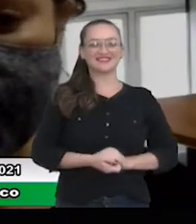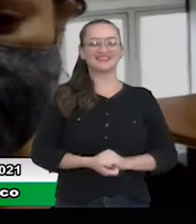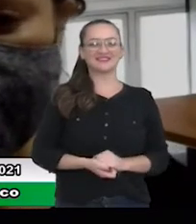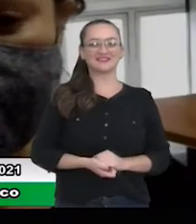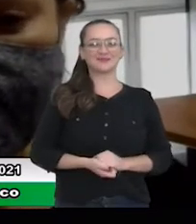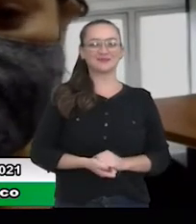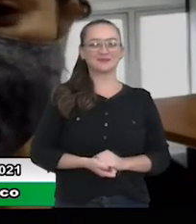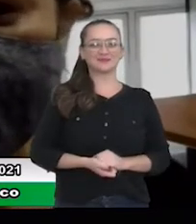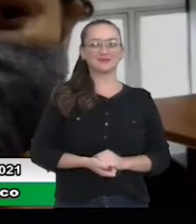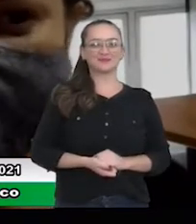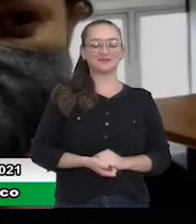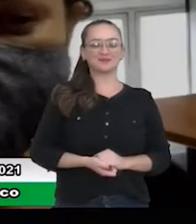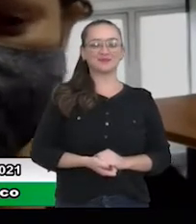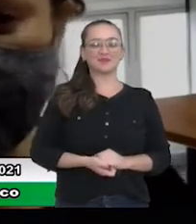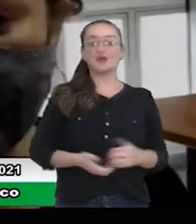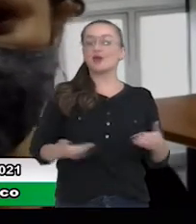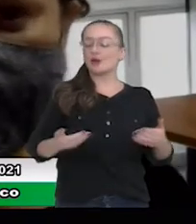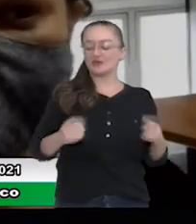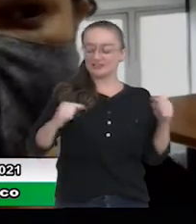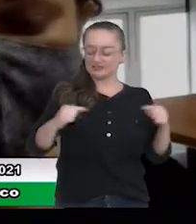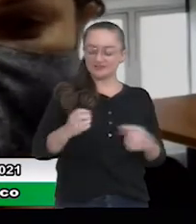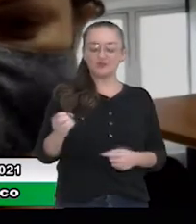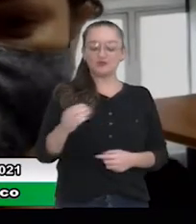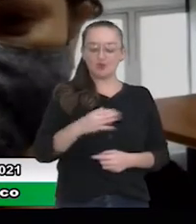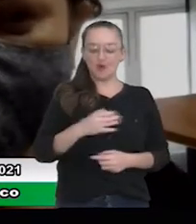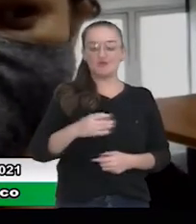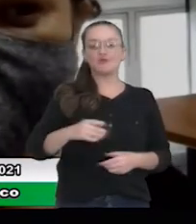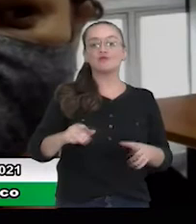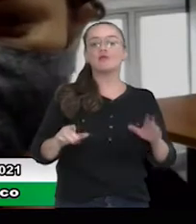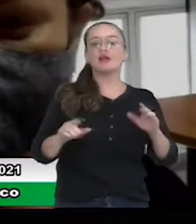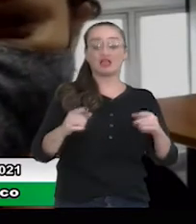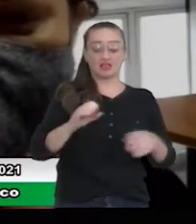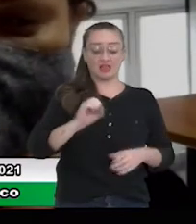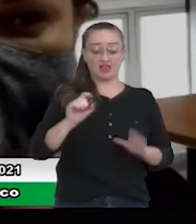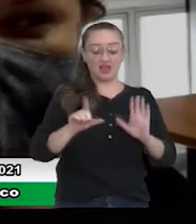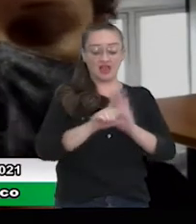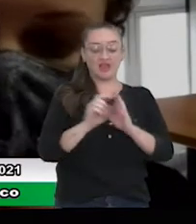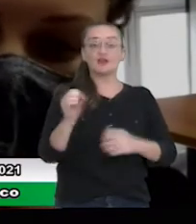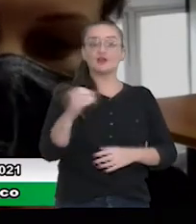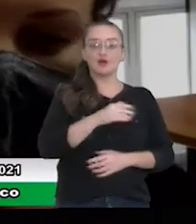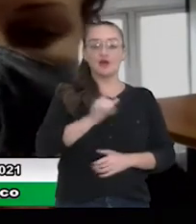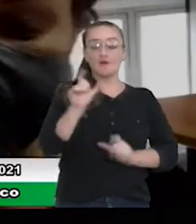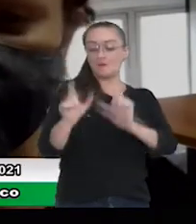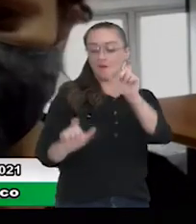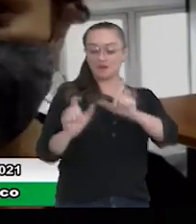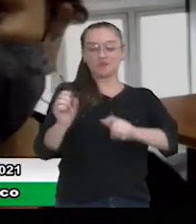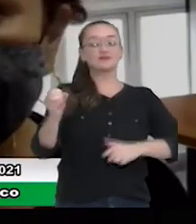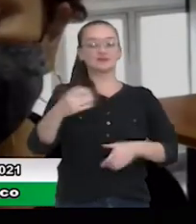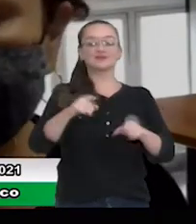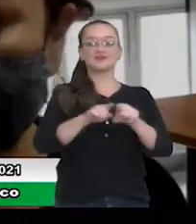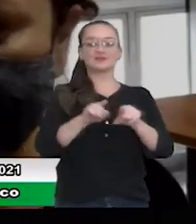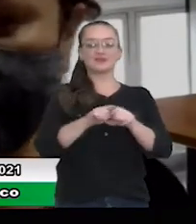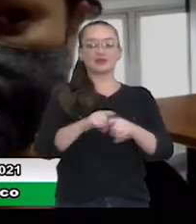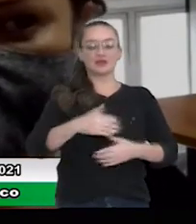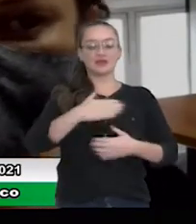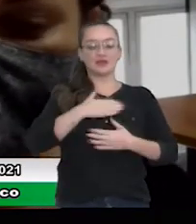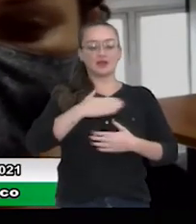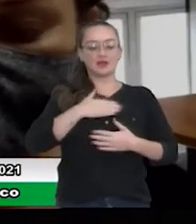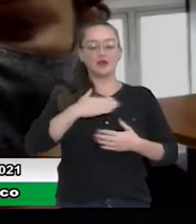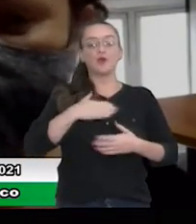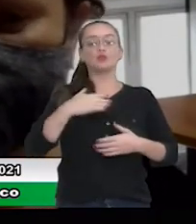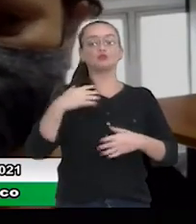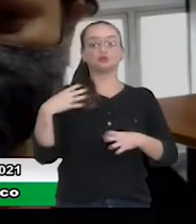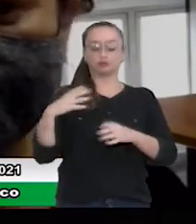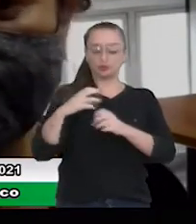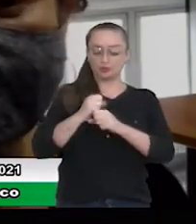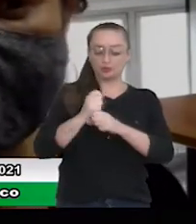É um novo desafio, uma nova legislatura, bastante rostinhos novos. Eu sou contadora de carreira aqui do